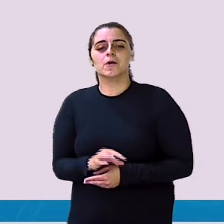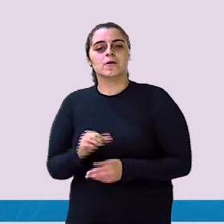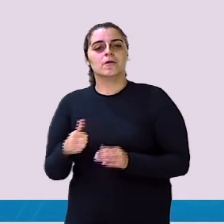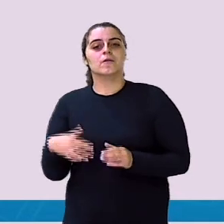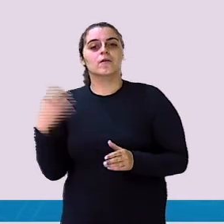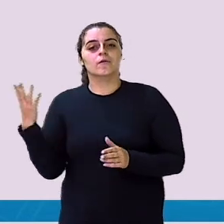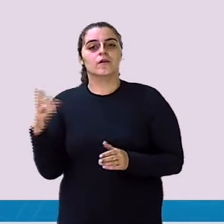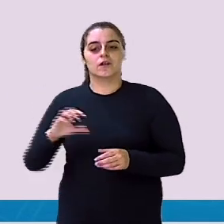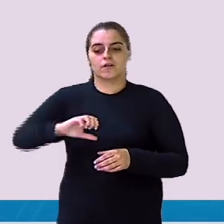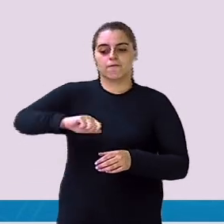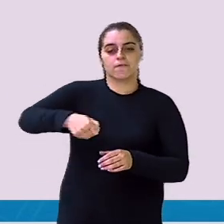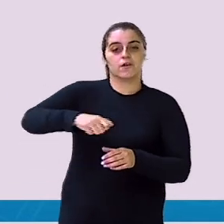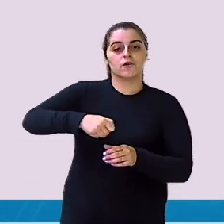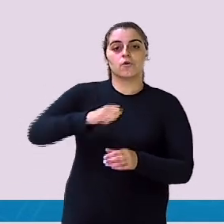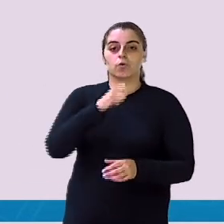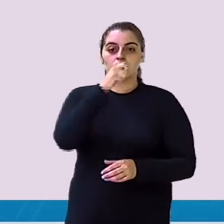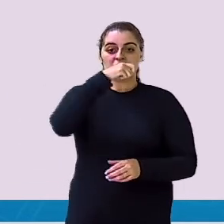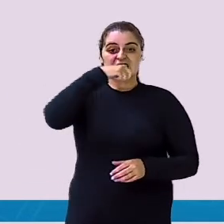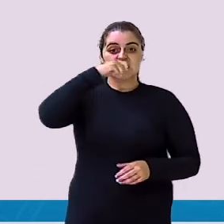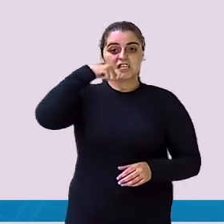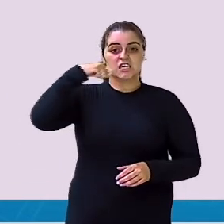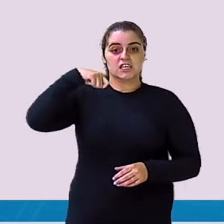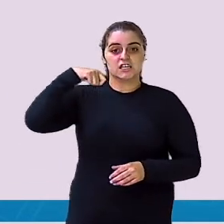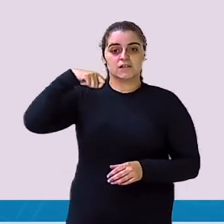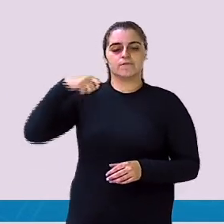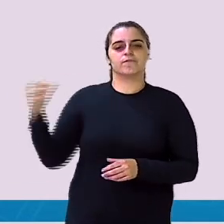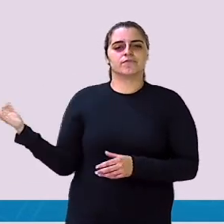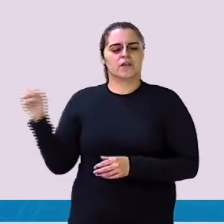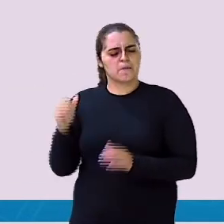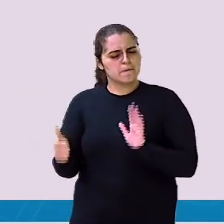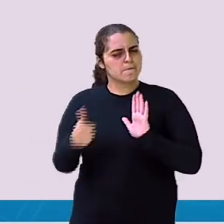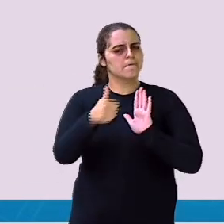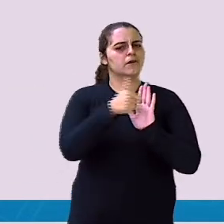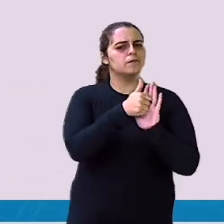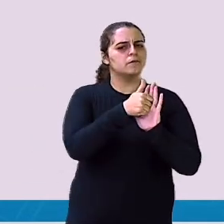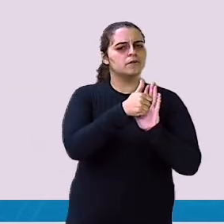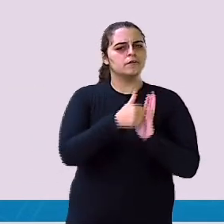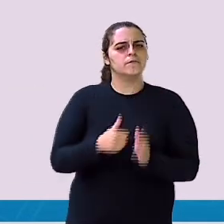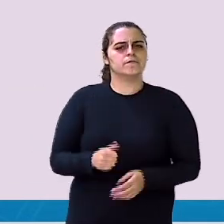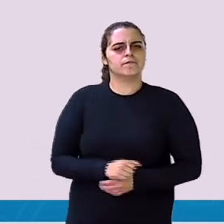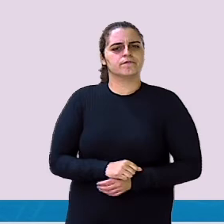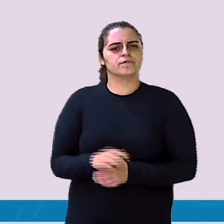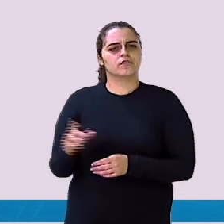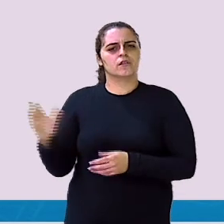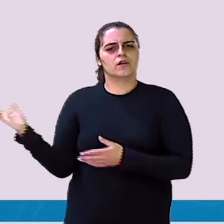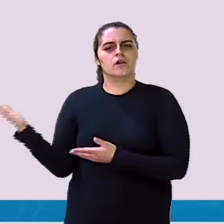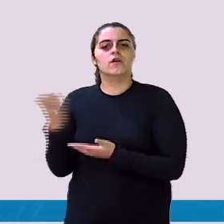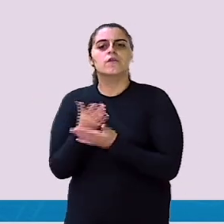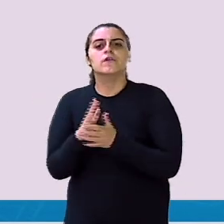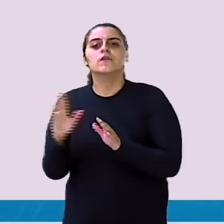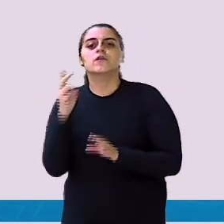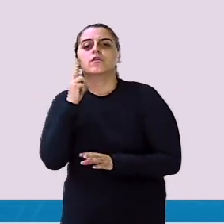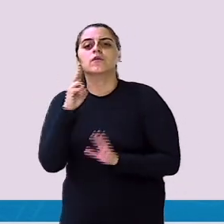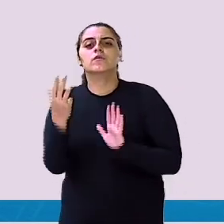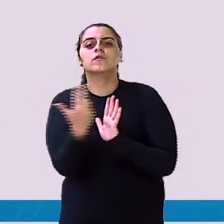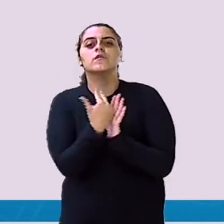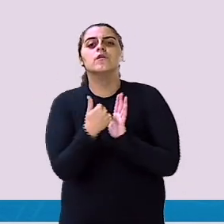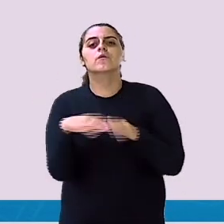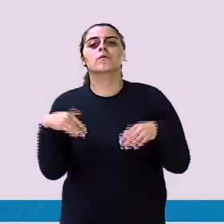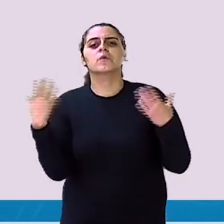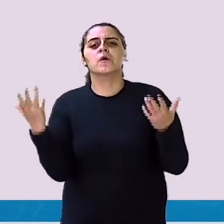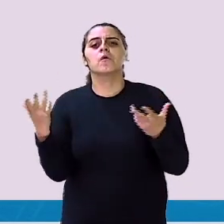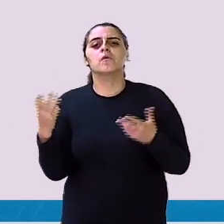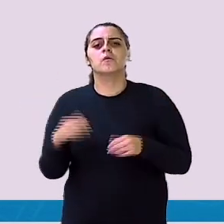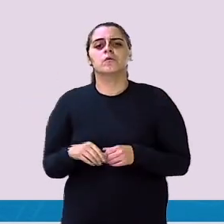depois ela enxergou a boca Então isso é uma atitude Positiva Isso mesmo E a última imagem aqui Olha O